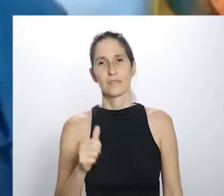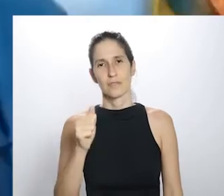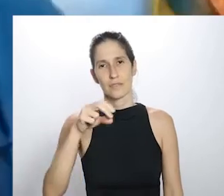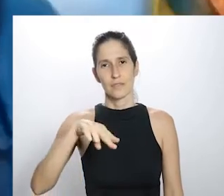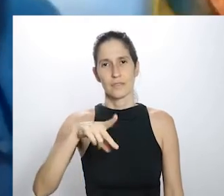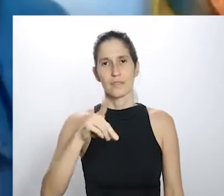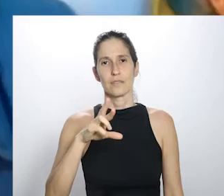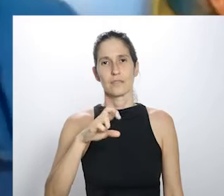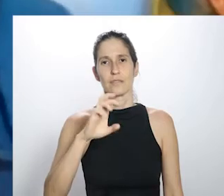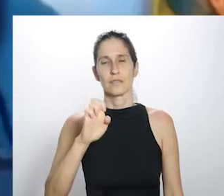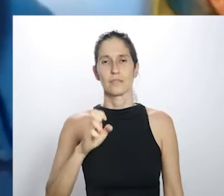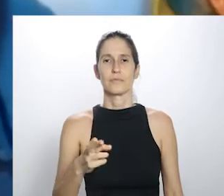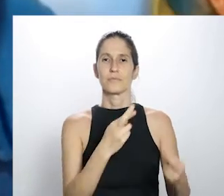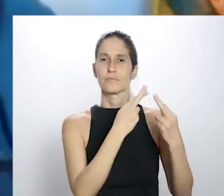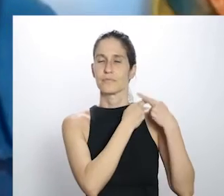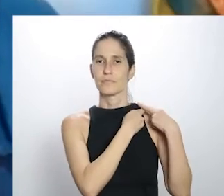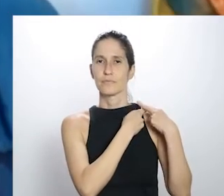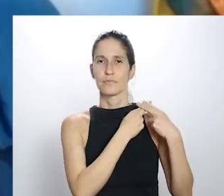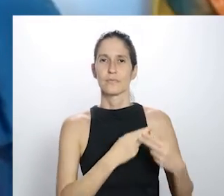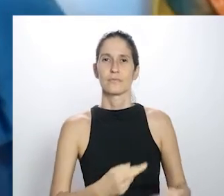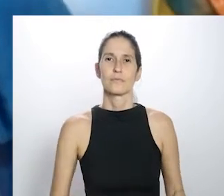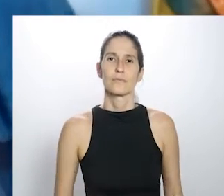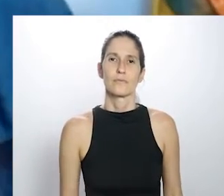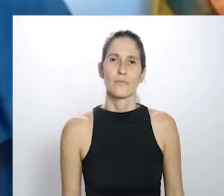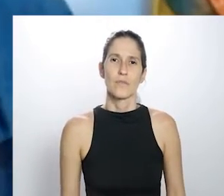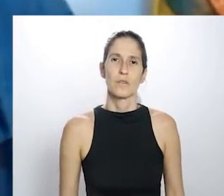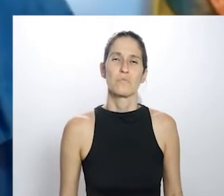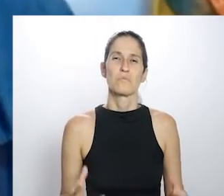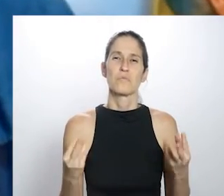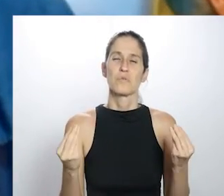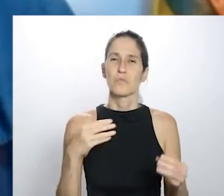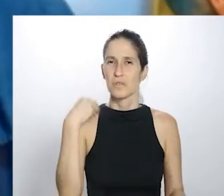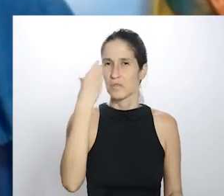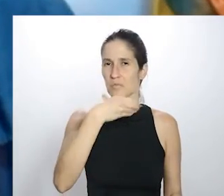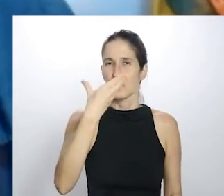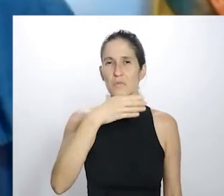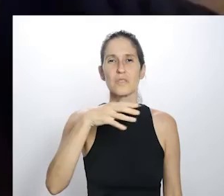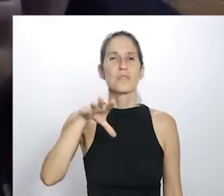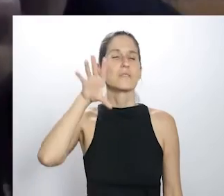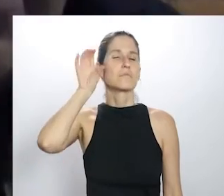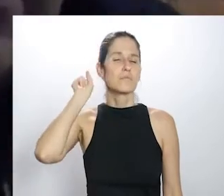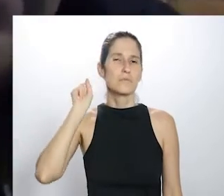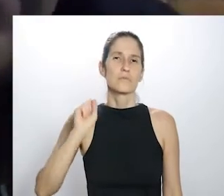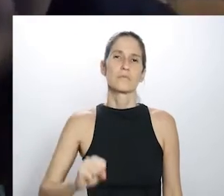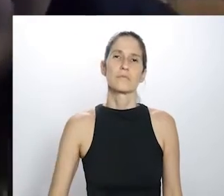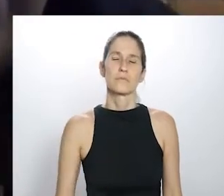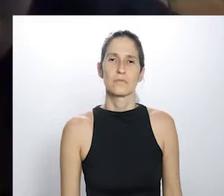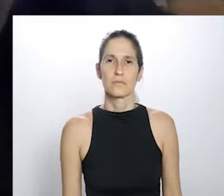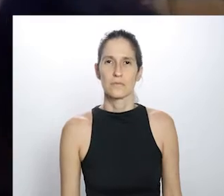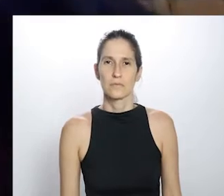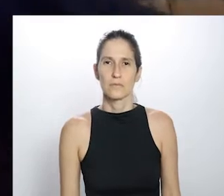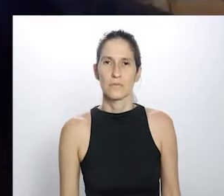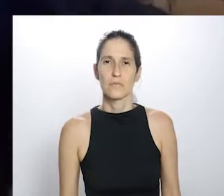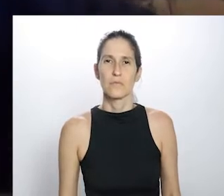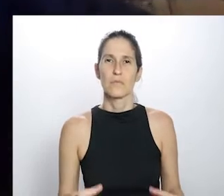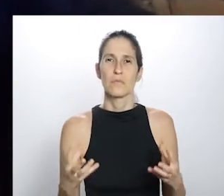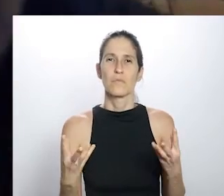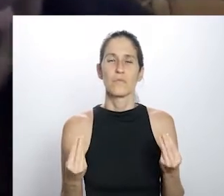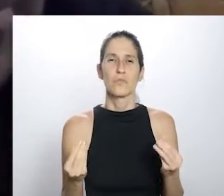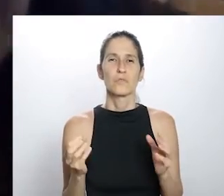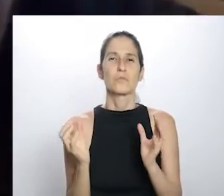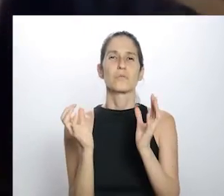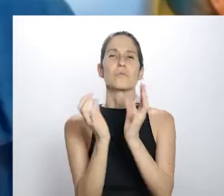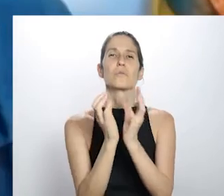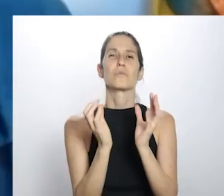maravilha, meu irmão. André Magalhães, responsável por muita coisa que a gente ouve, por